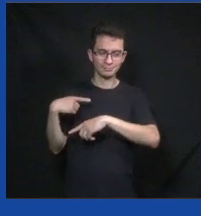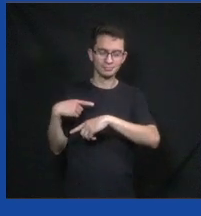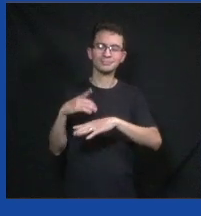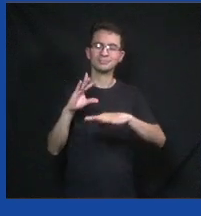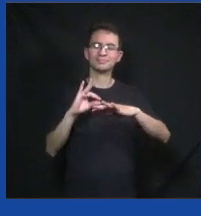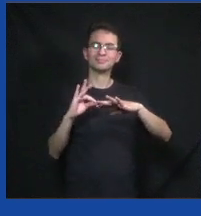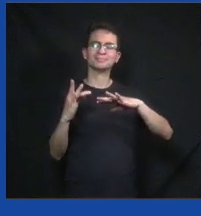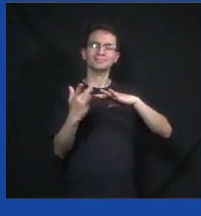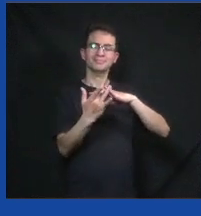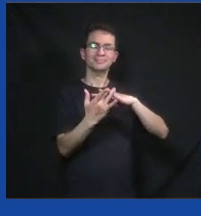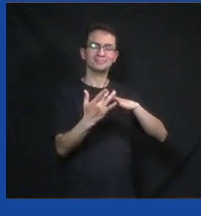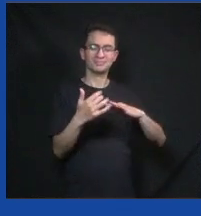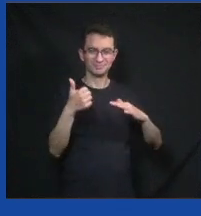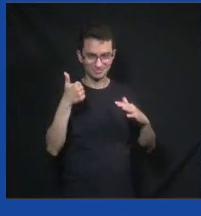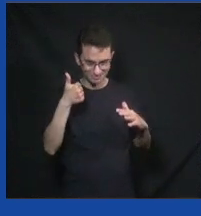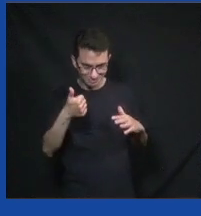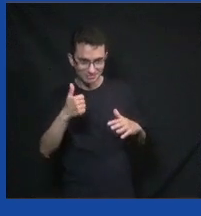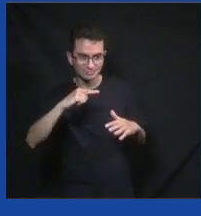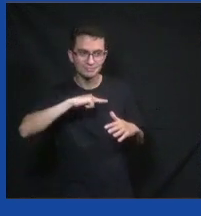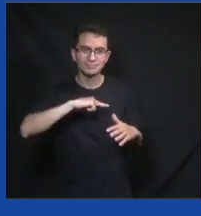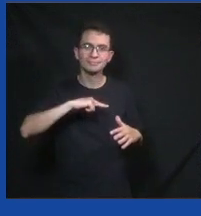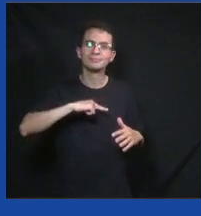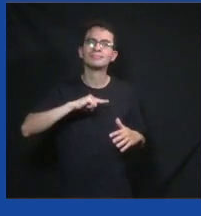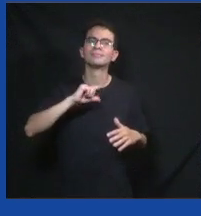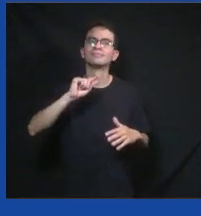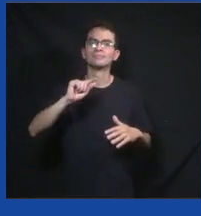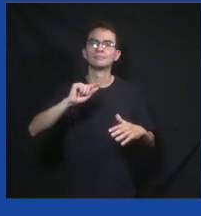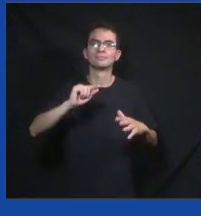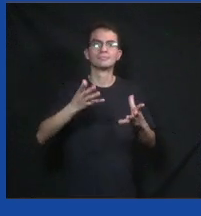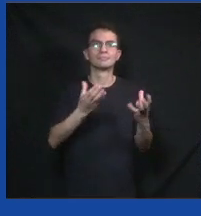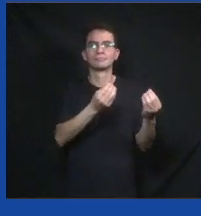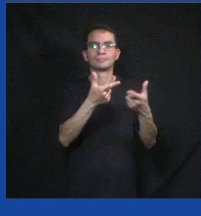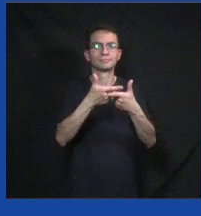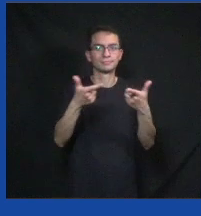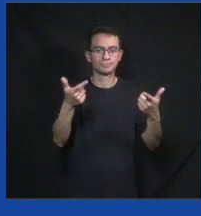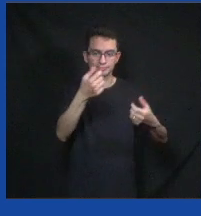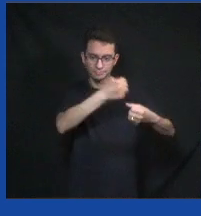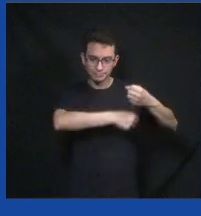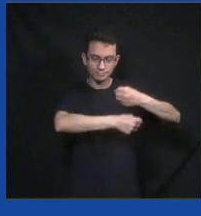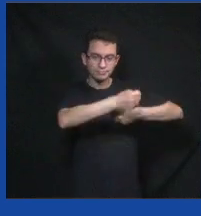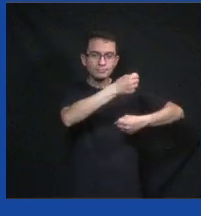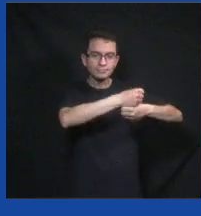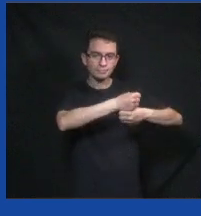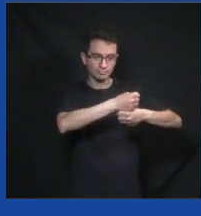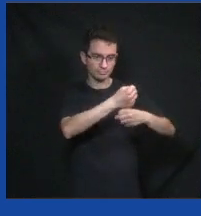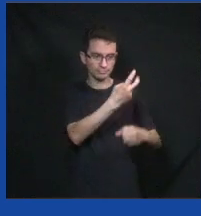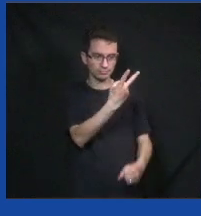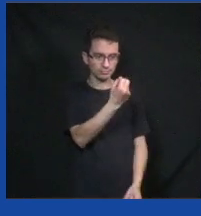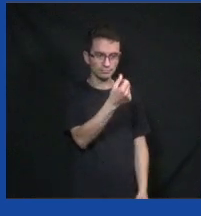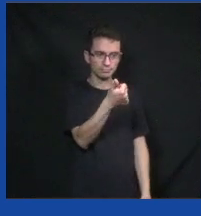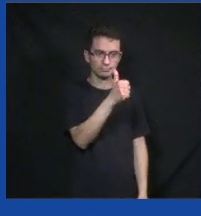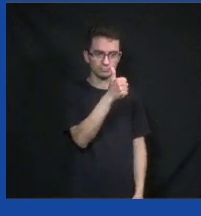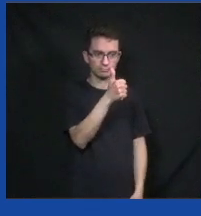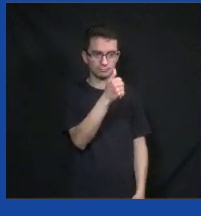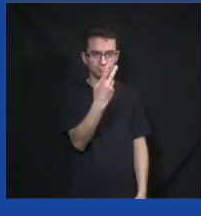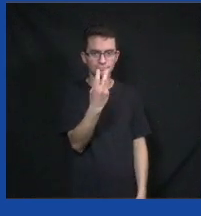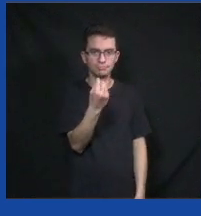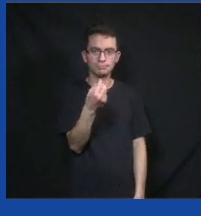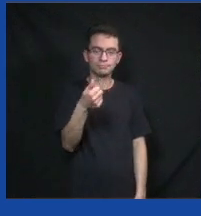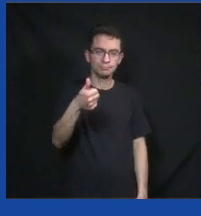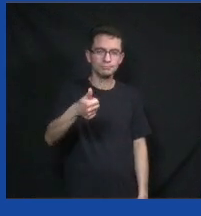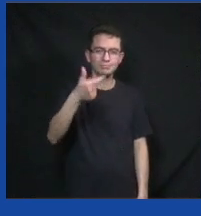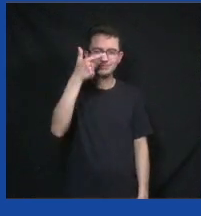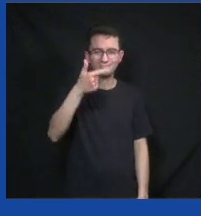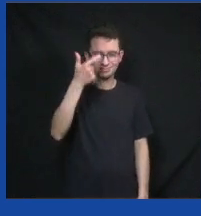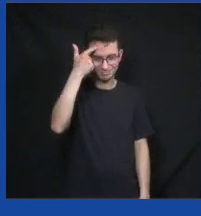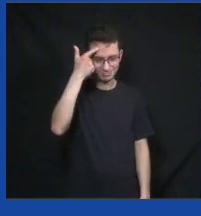ele começa a surgir mesmo, a ter volume, 2011 para 2012. Então, isso é 2013, a gente faz uma rede social voltada à cidadania, porque